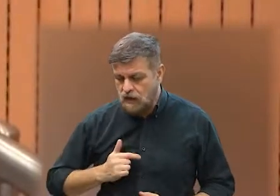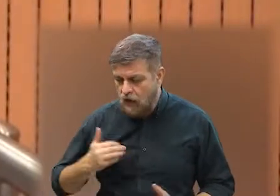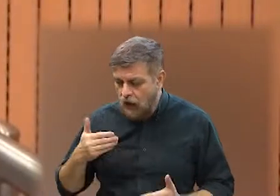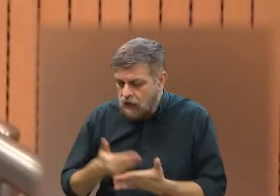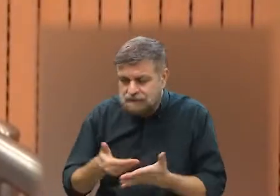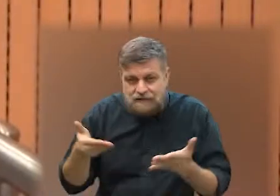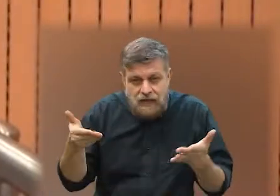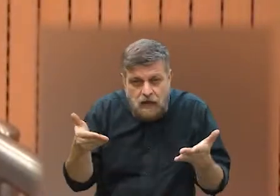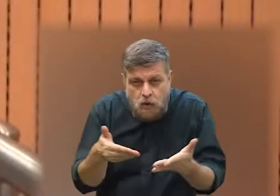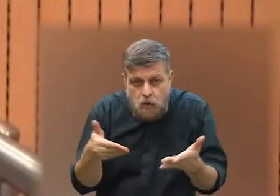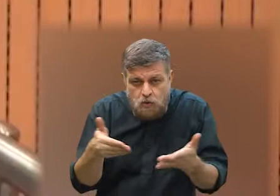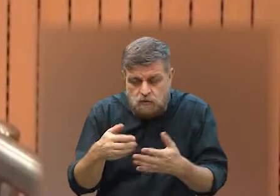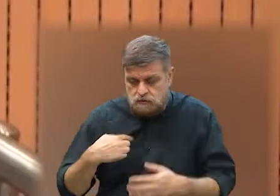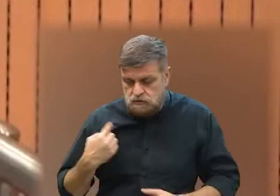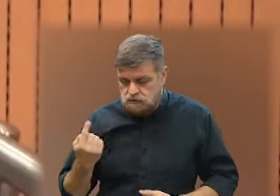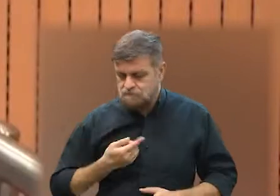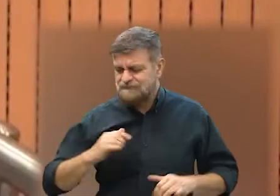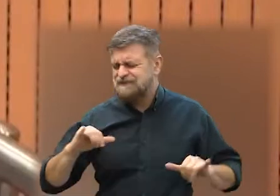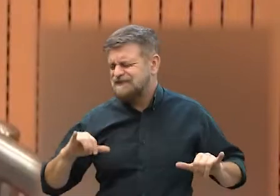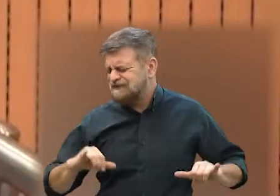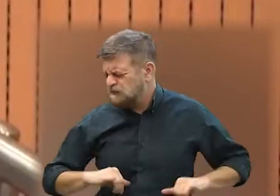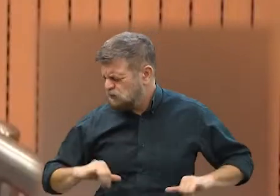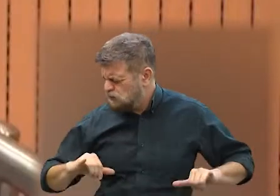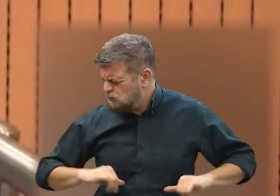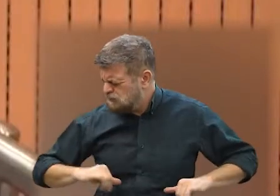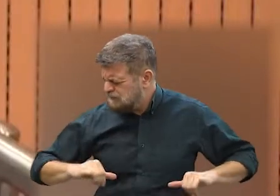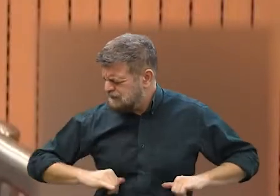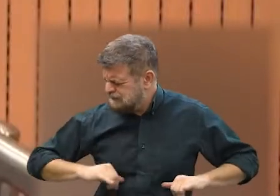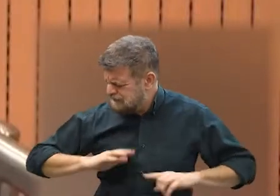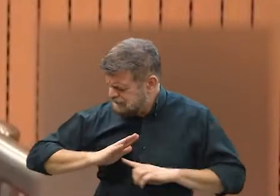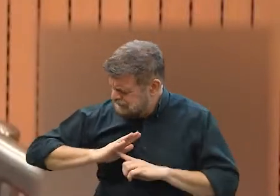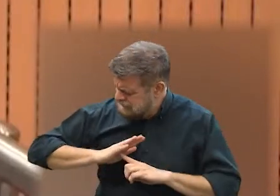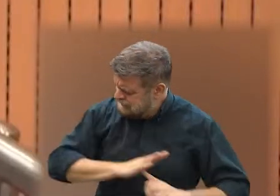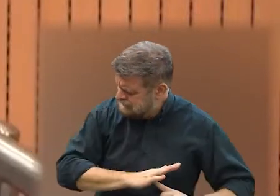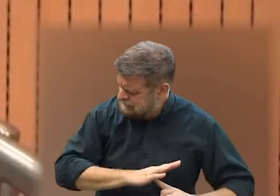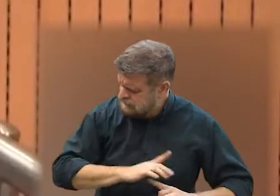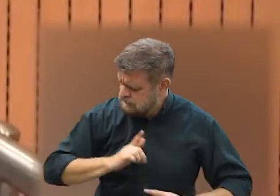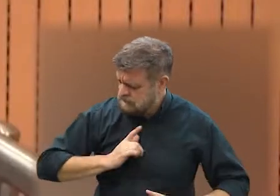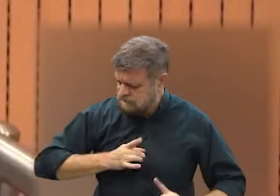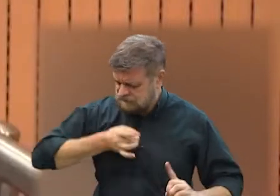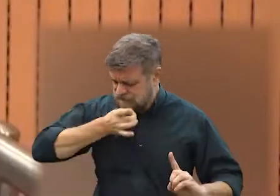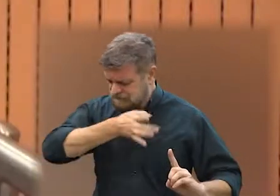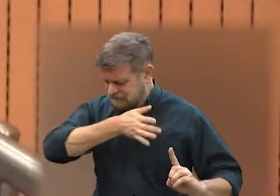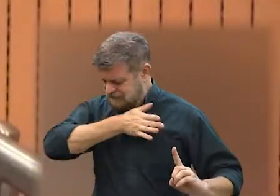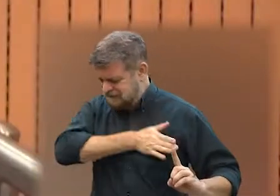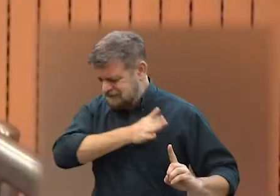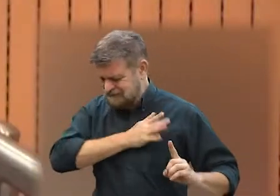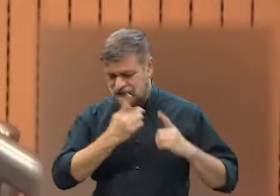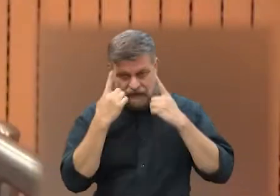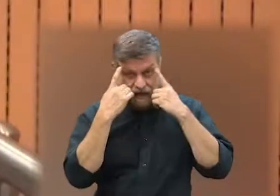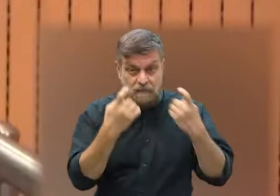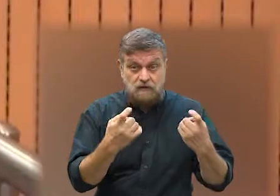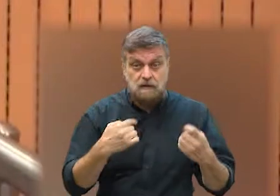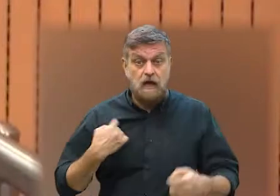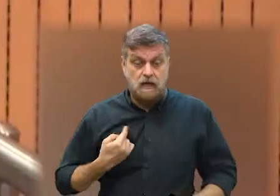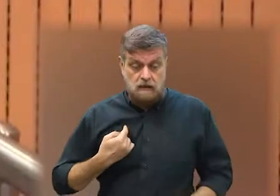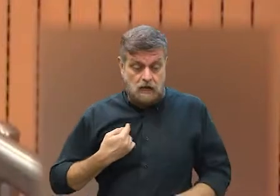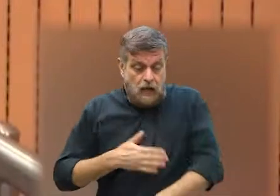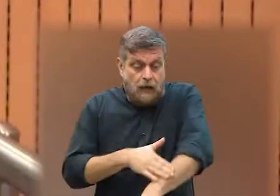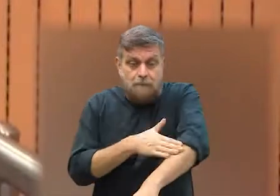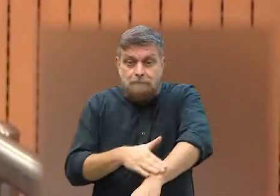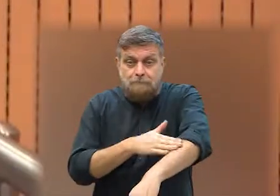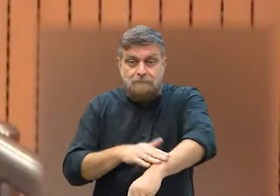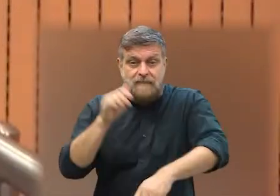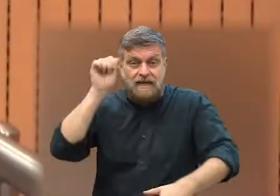hoje a gente sofre vários tipos de violência por ter a